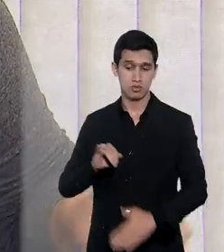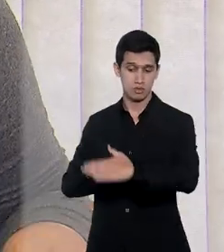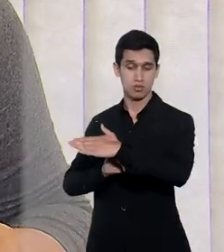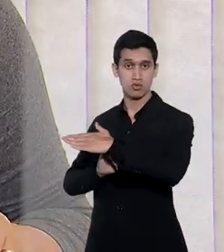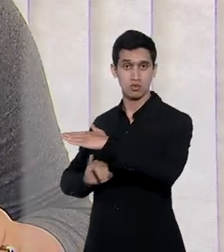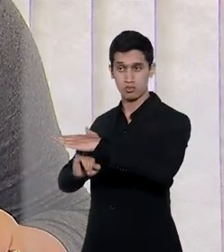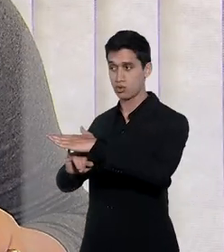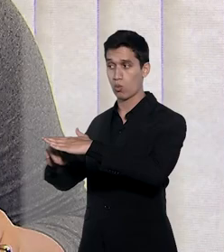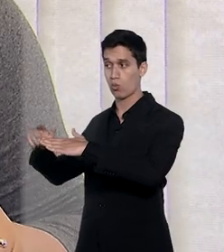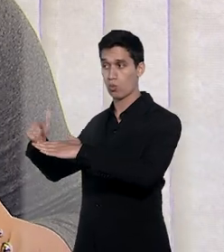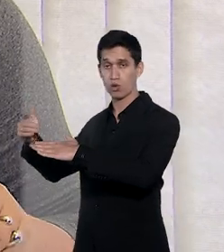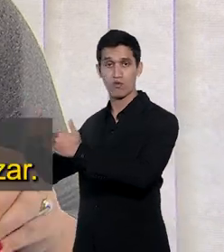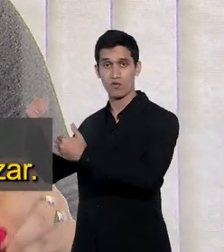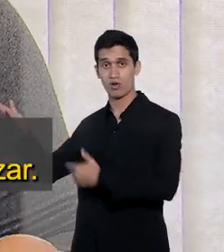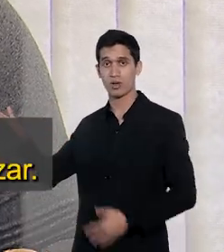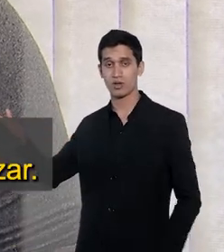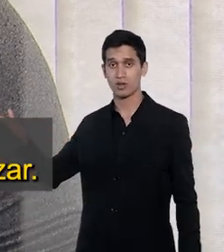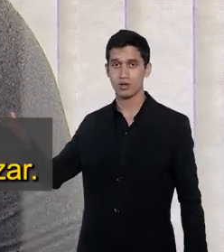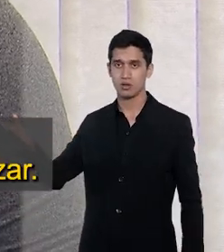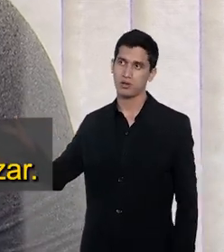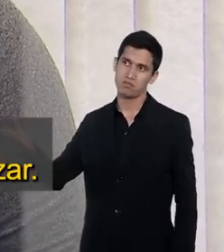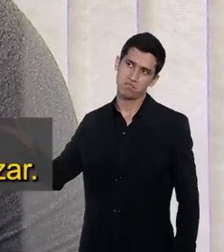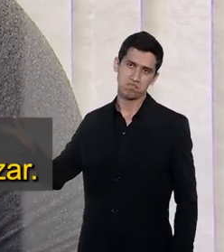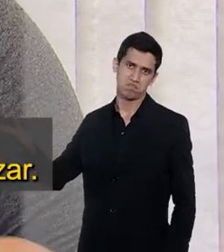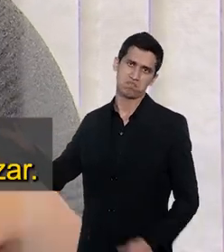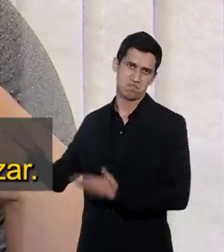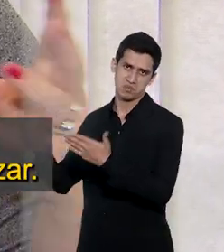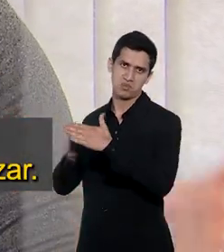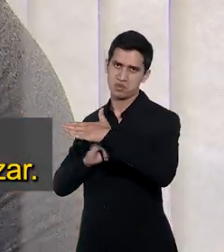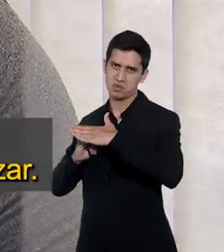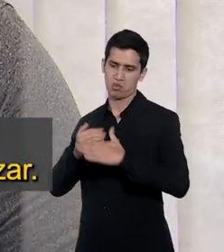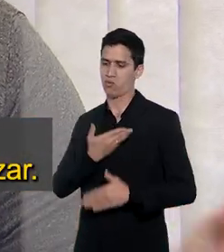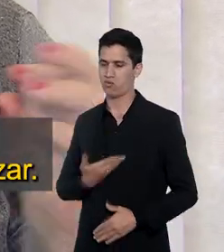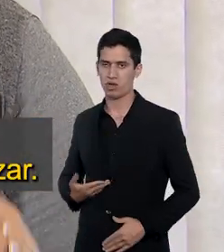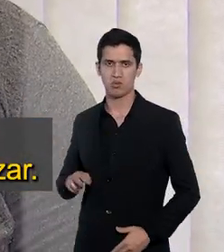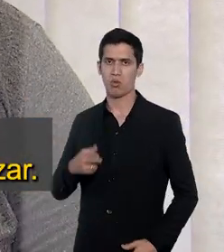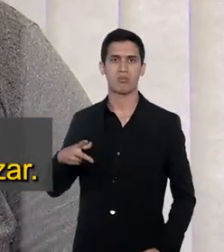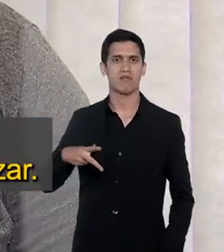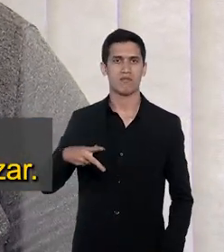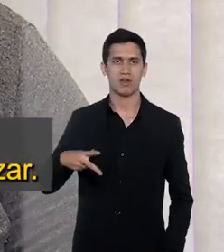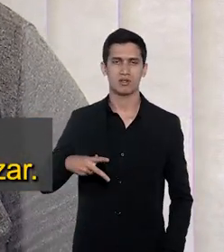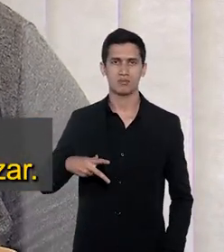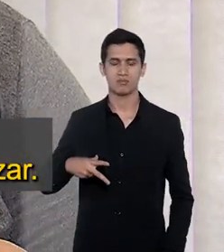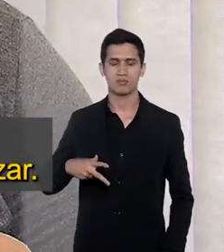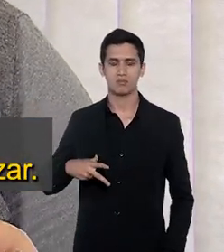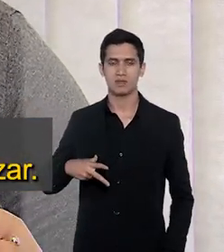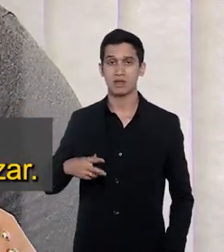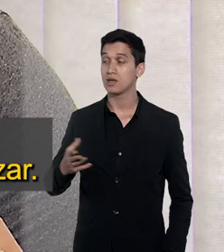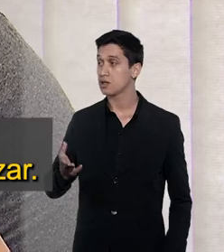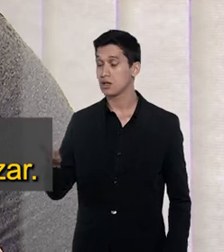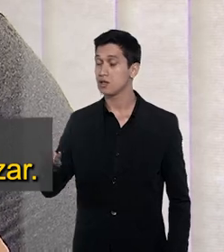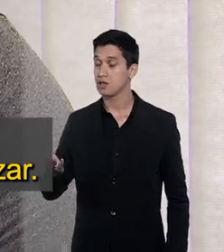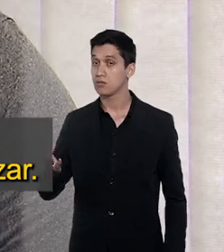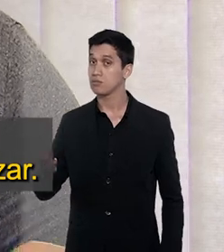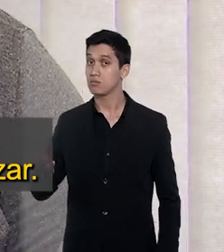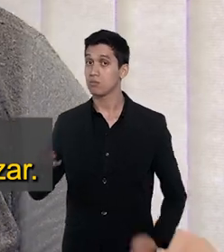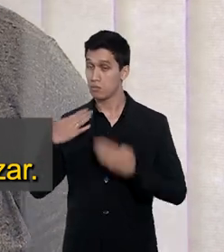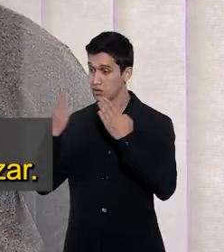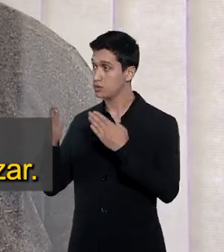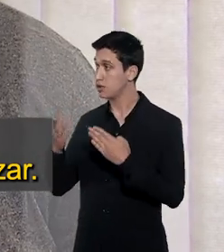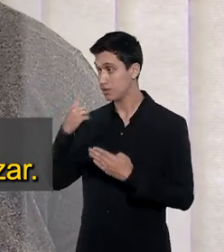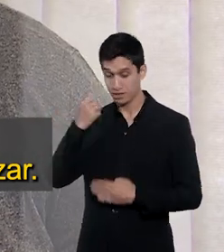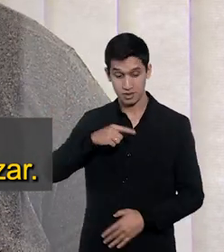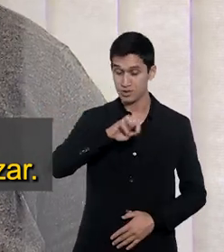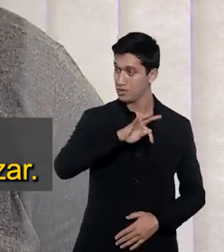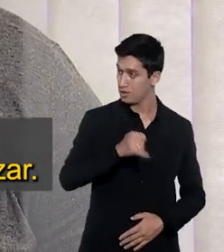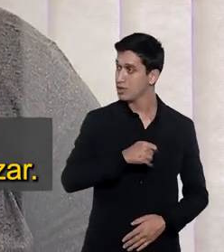as instituições, quer sejam instituições públicas ou privadas, que é possível